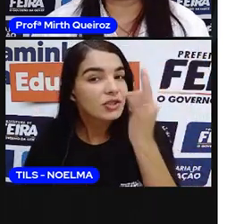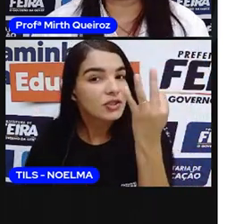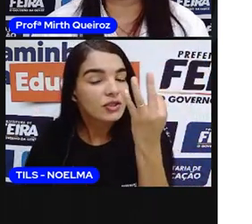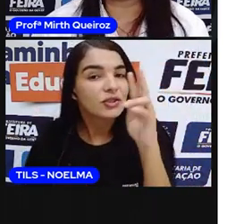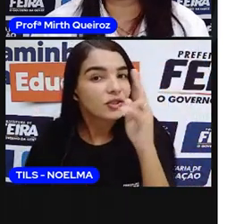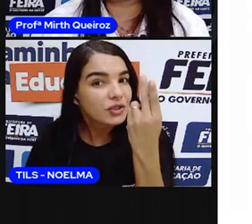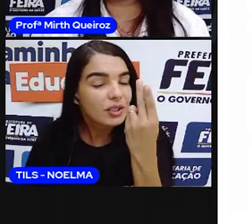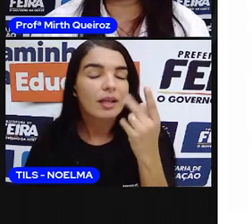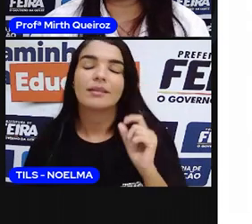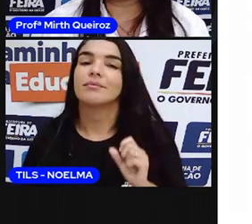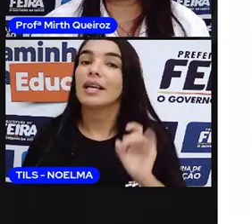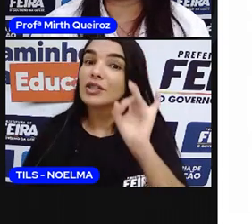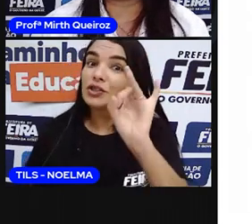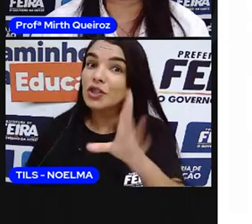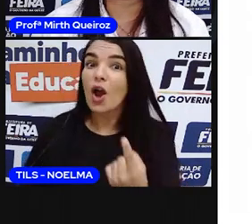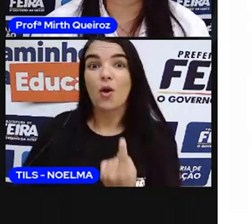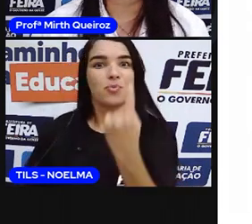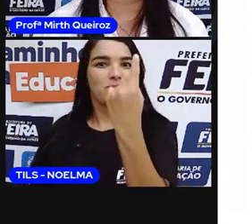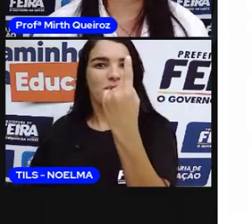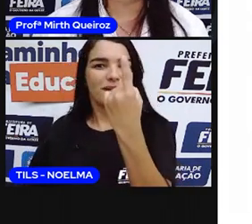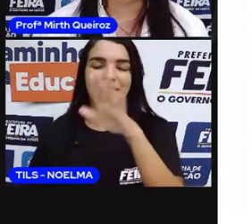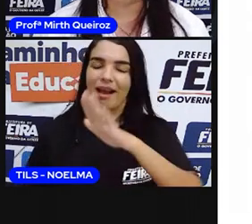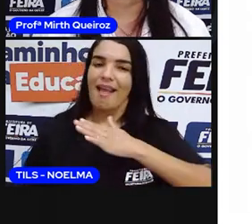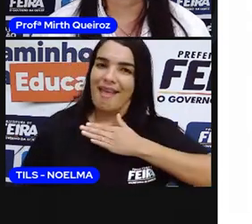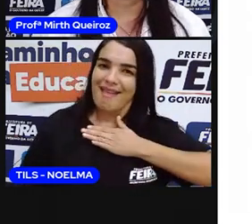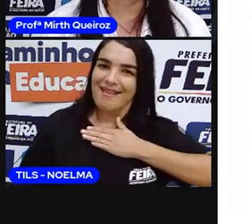Mirti indica o ser único que sou eu.